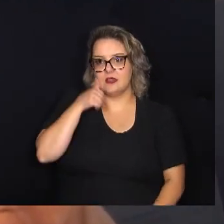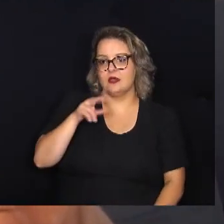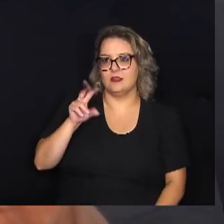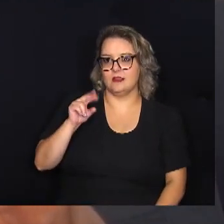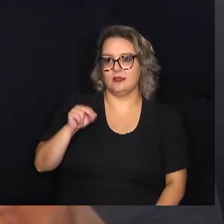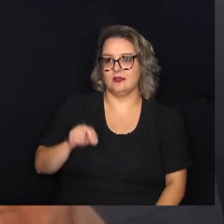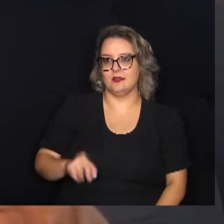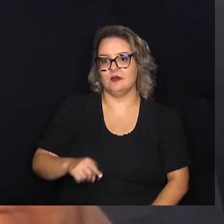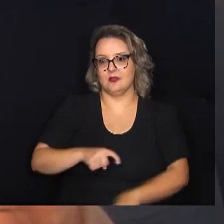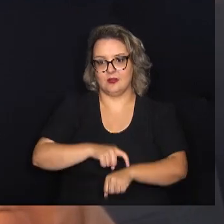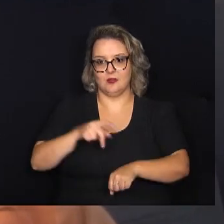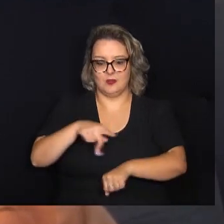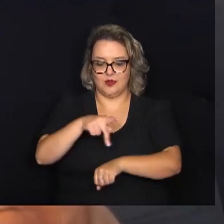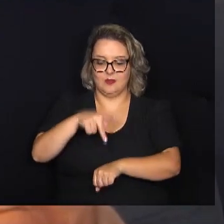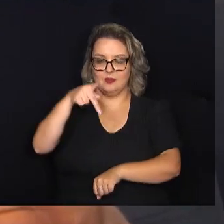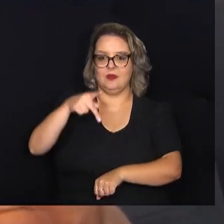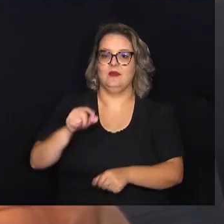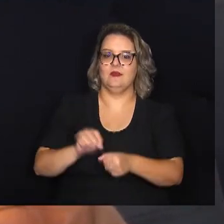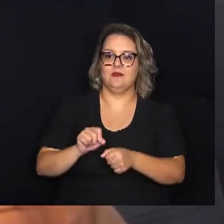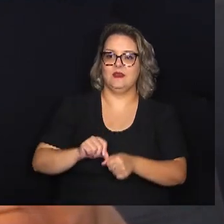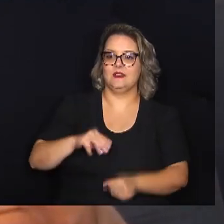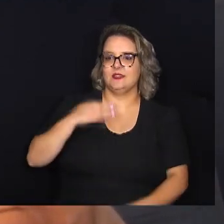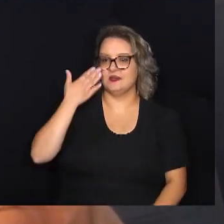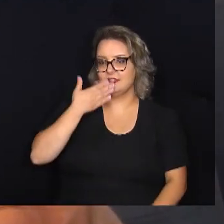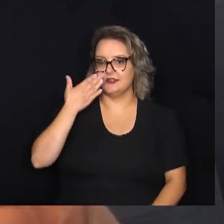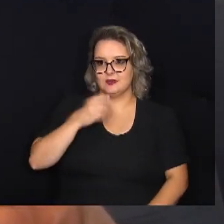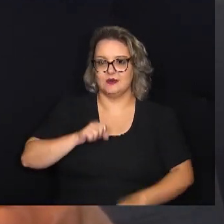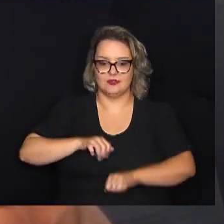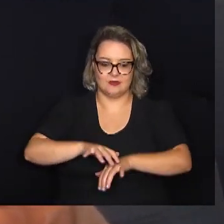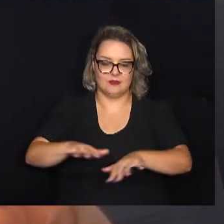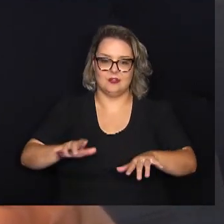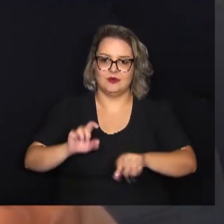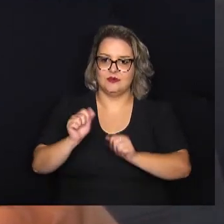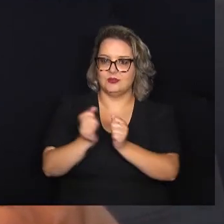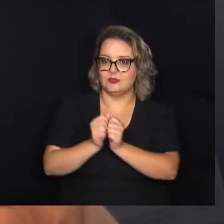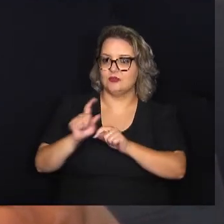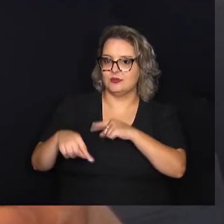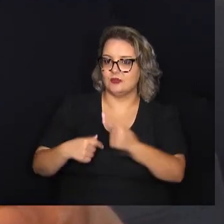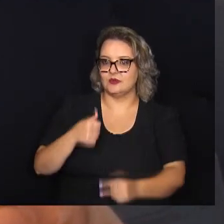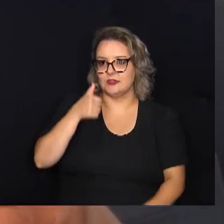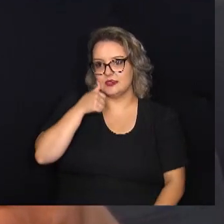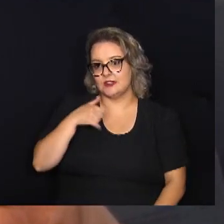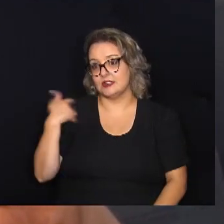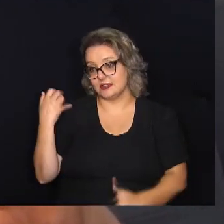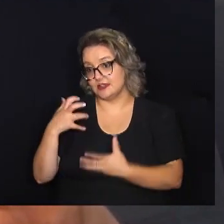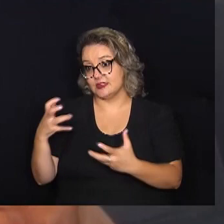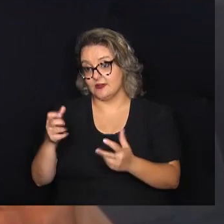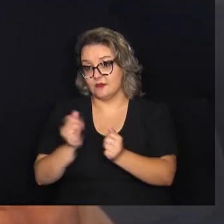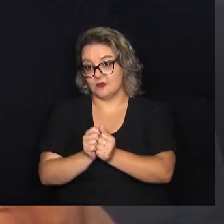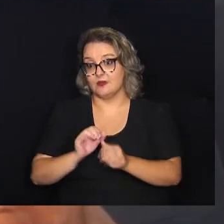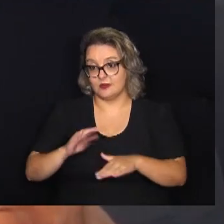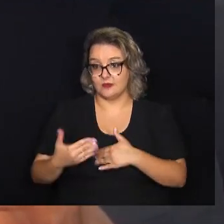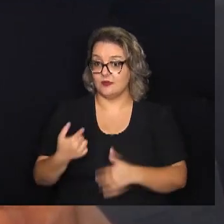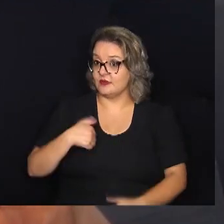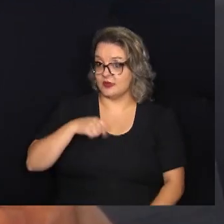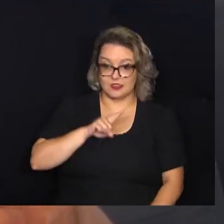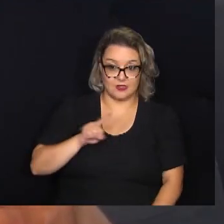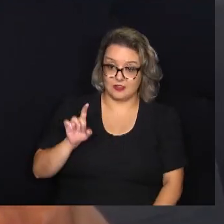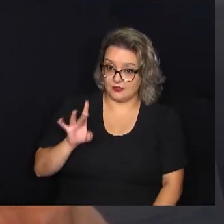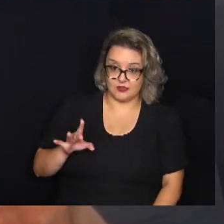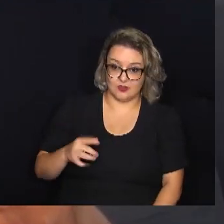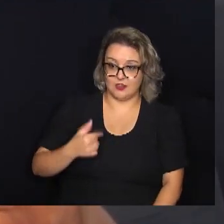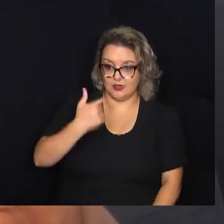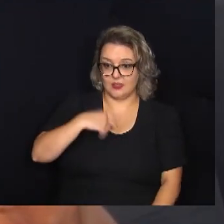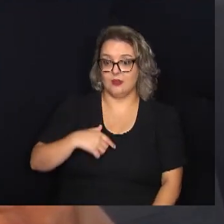época de Páscoa, fazia doce para entregar para as crianças junto com outras senhoras aqui do bairro. E eu, não só eu, mas meus irmãos também.